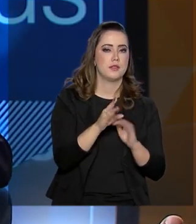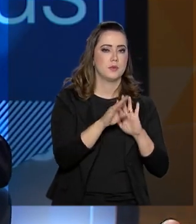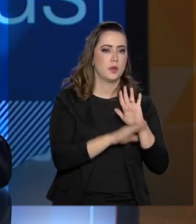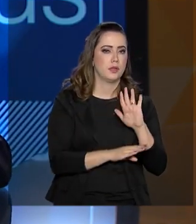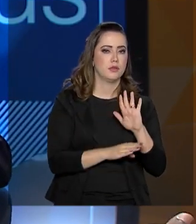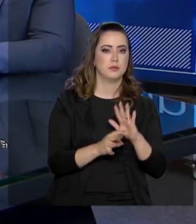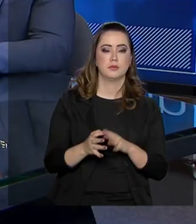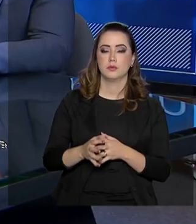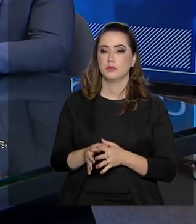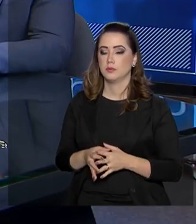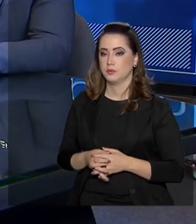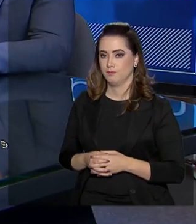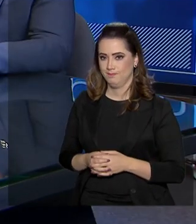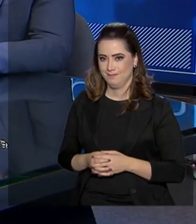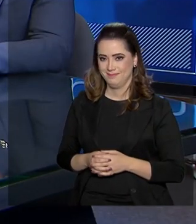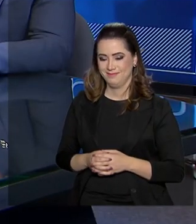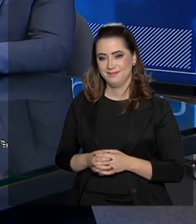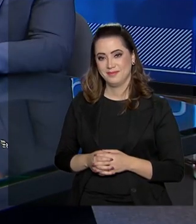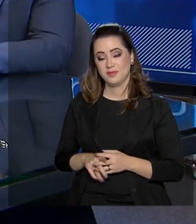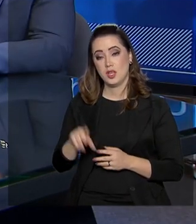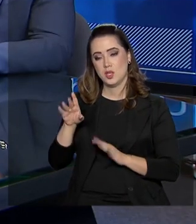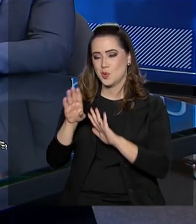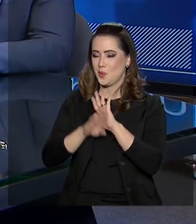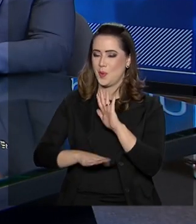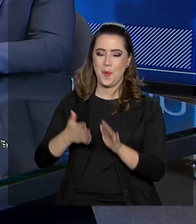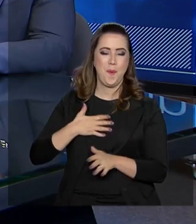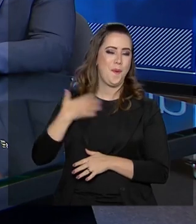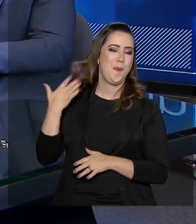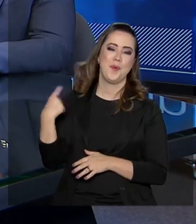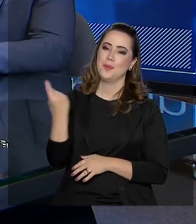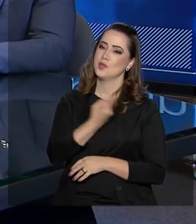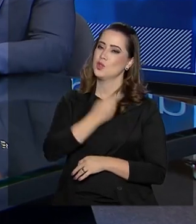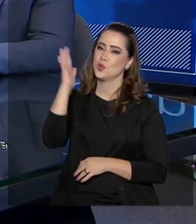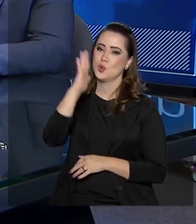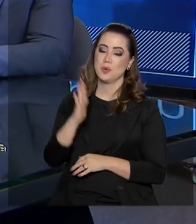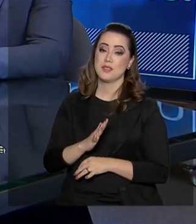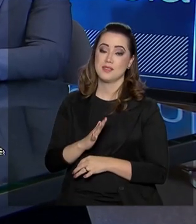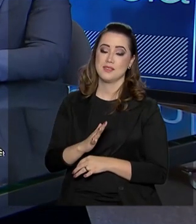programa? Esse programa é um orgulho para todos nós brasileiros.